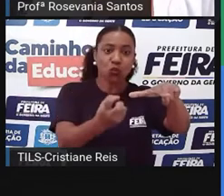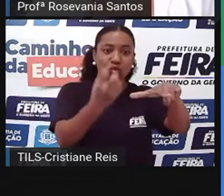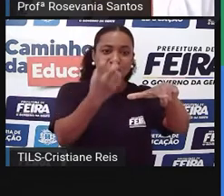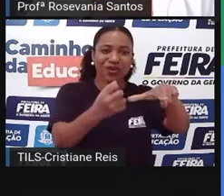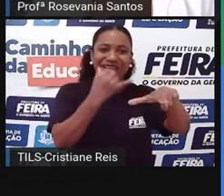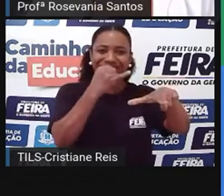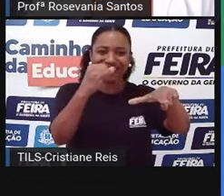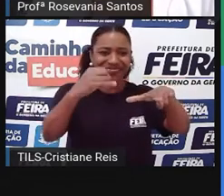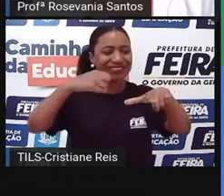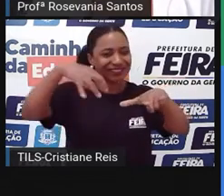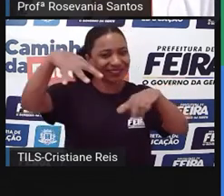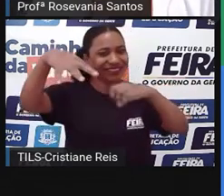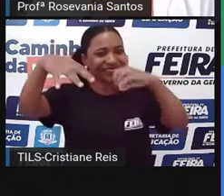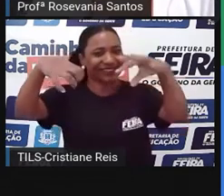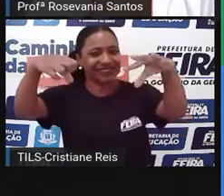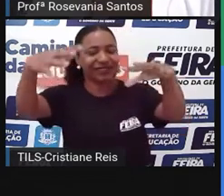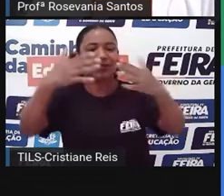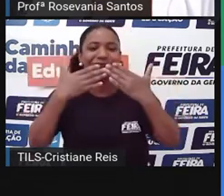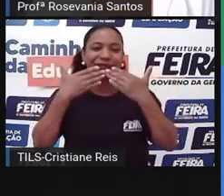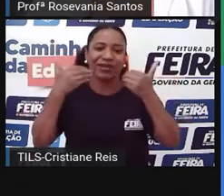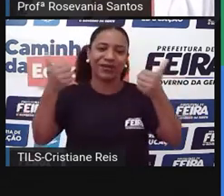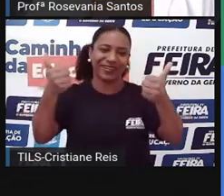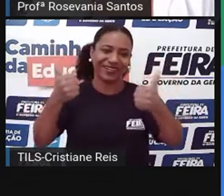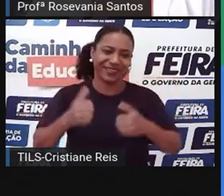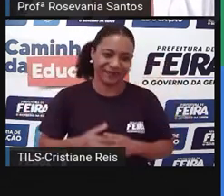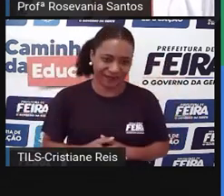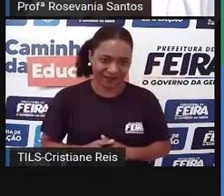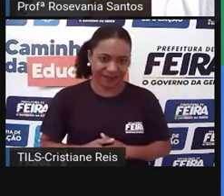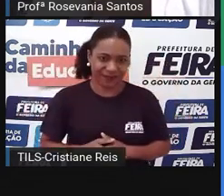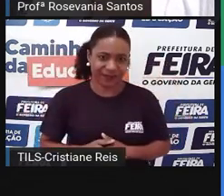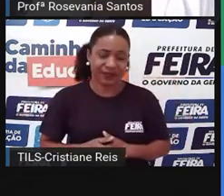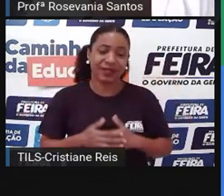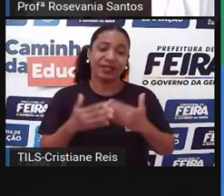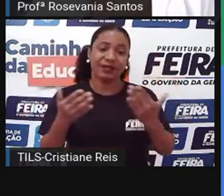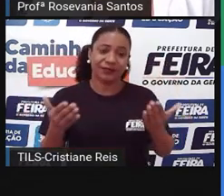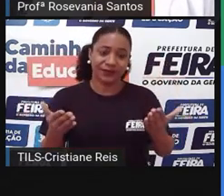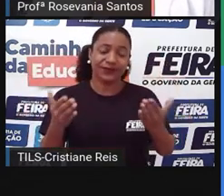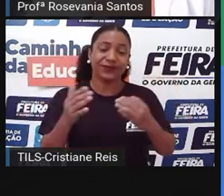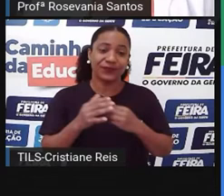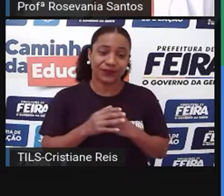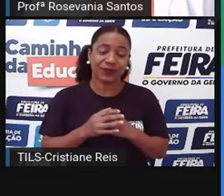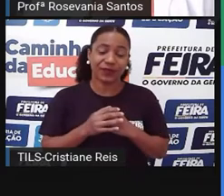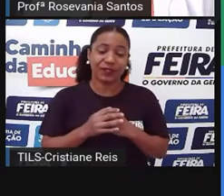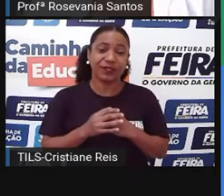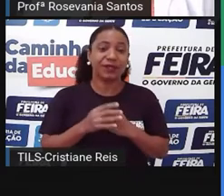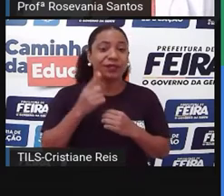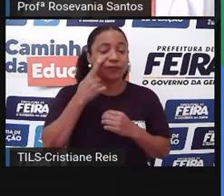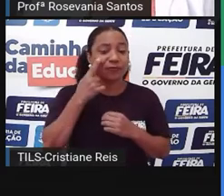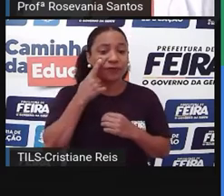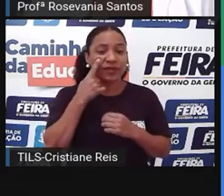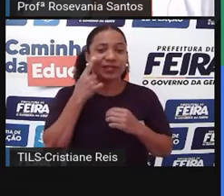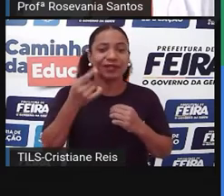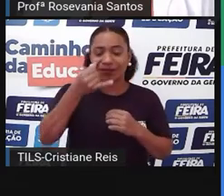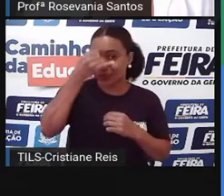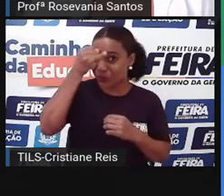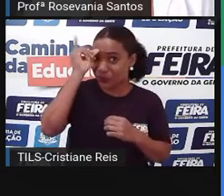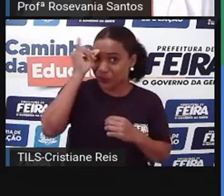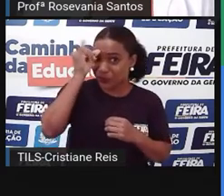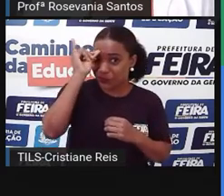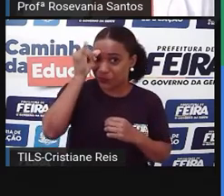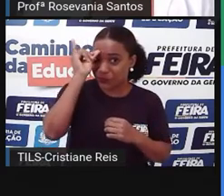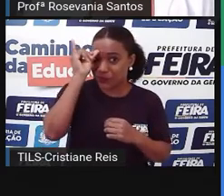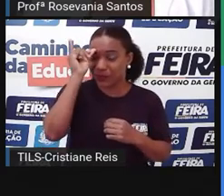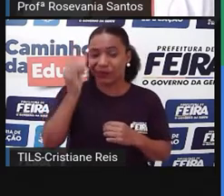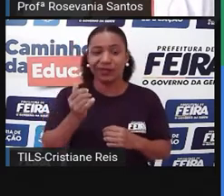ambiental do próprio lugar aí, sem gerar maiores impactos para o ambiente. Então, tem a pecuária, né, de animais de